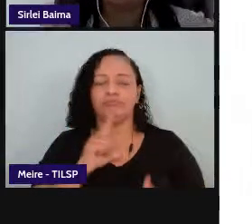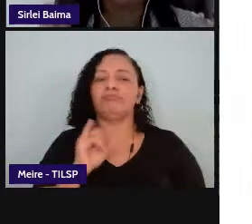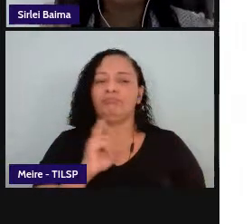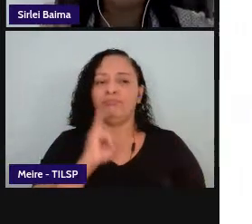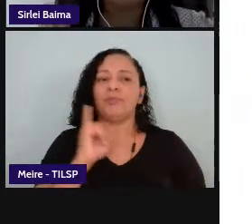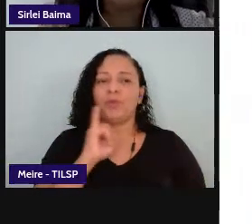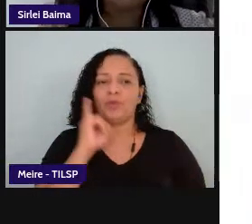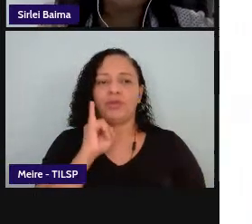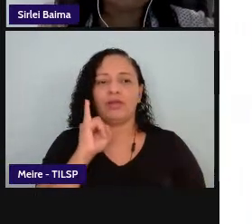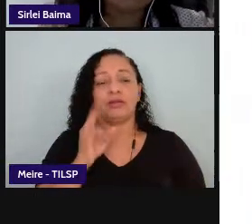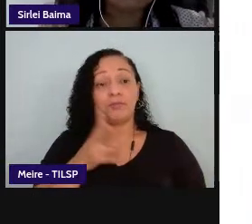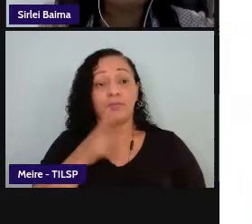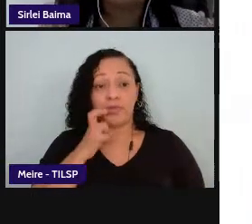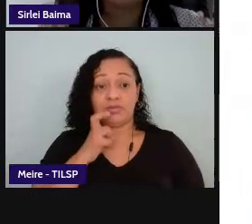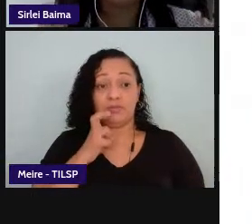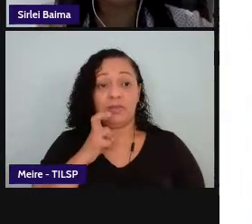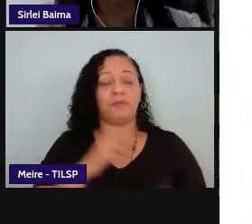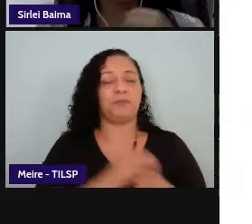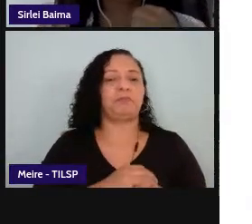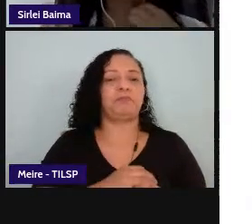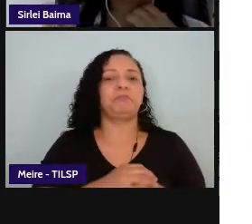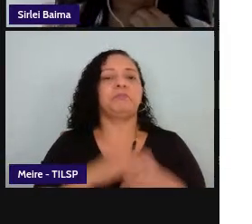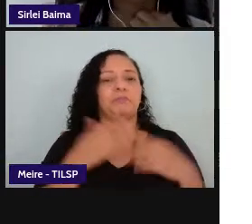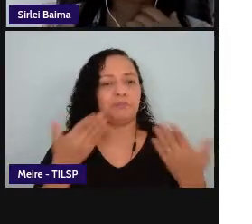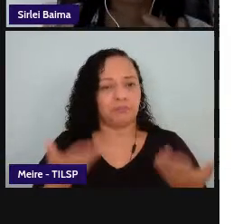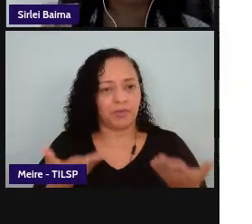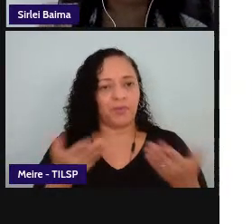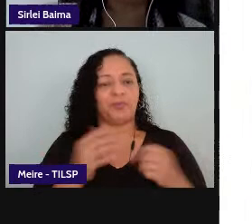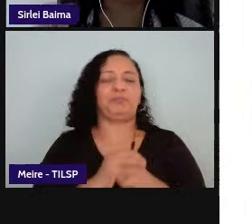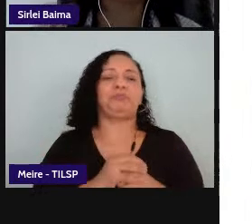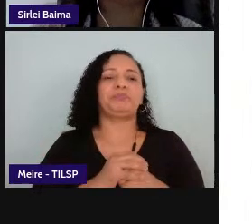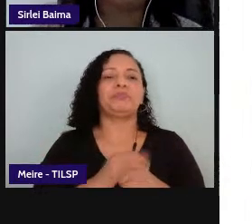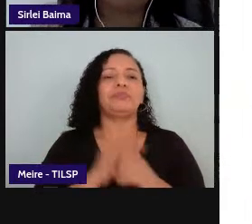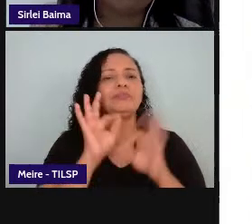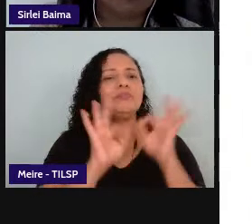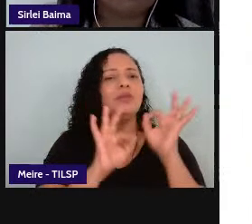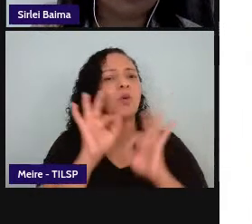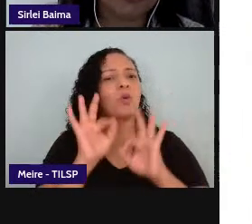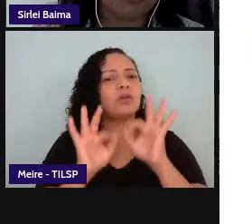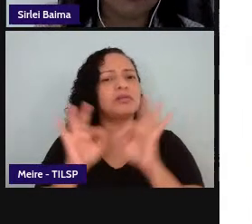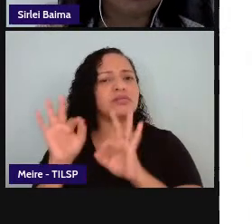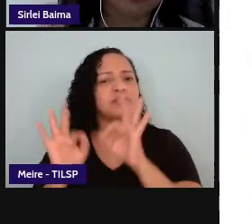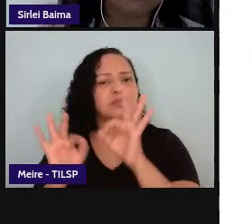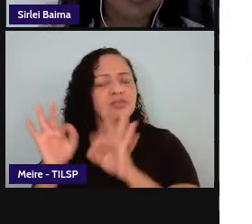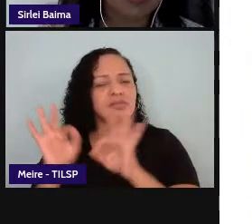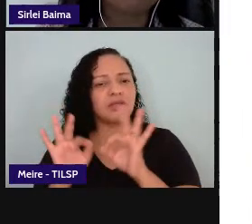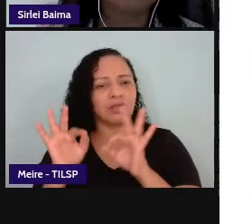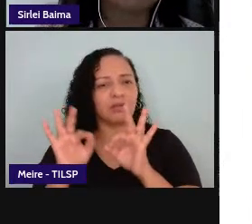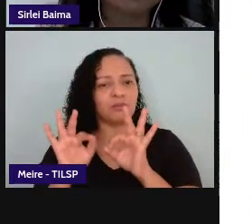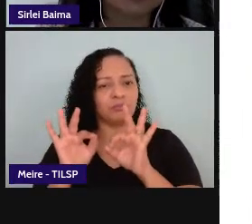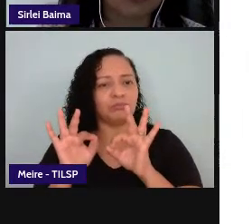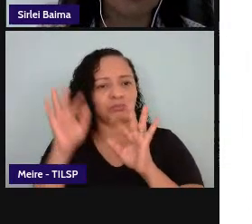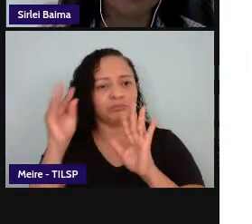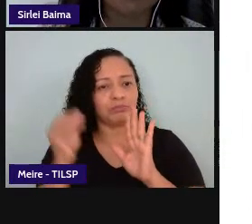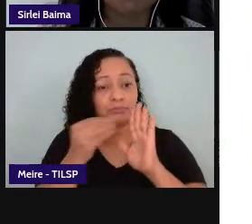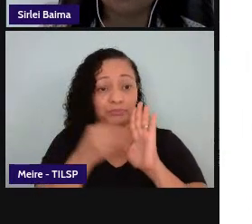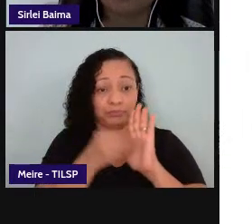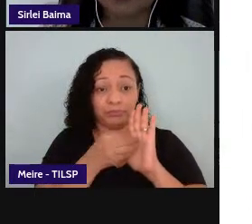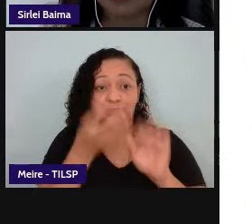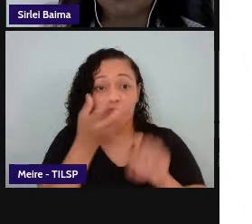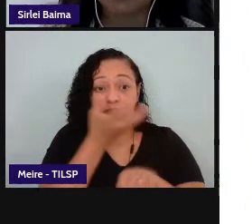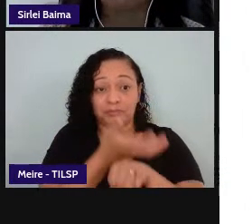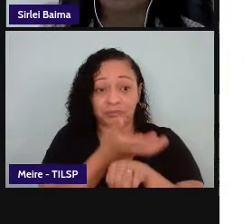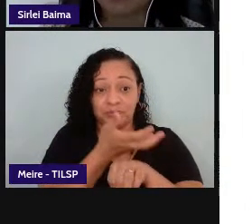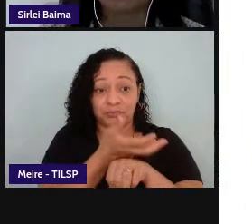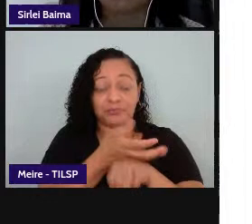rever e aí nós chegamos nessa organização do componente de língua portuguesa a partir das competências